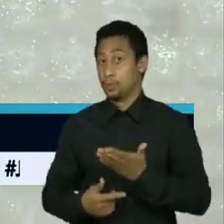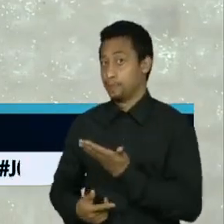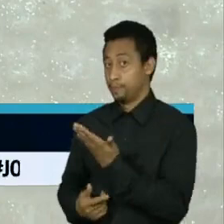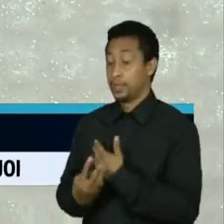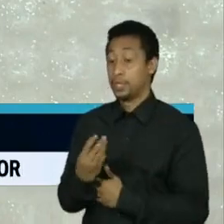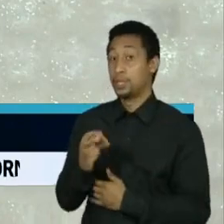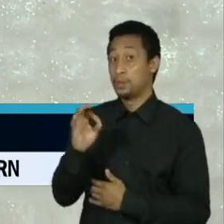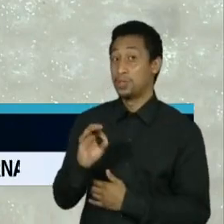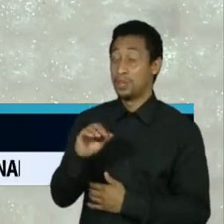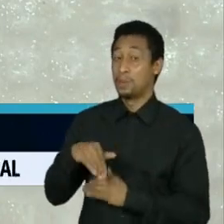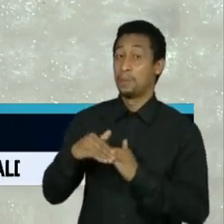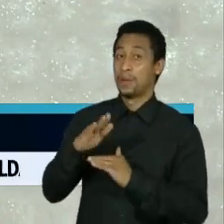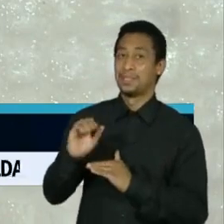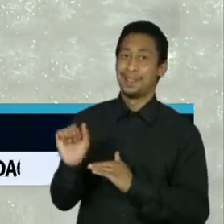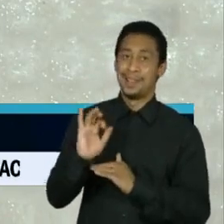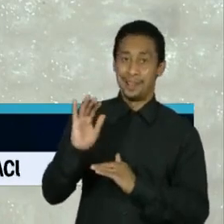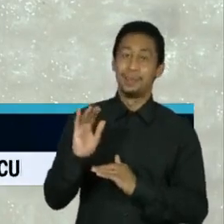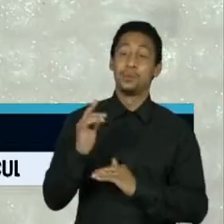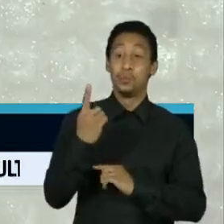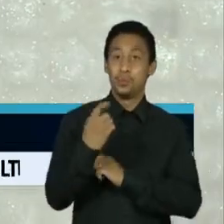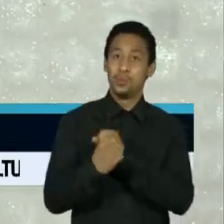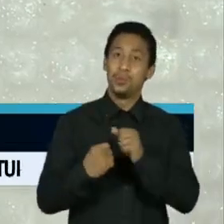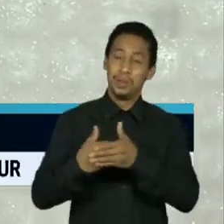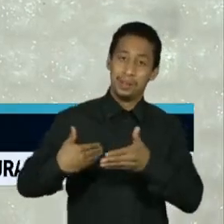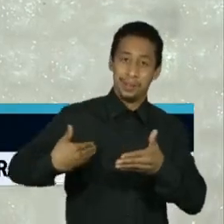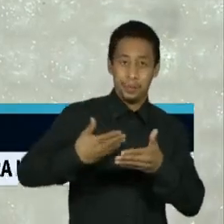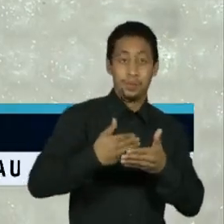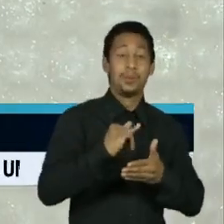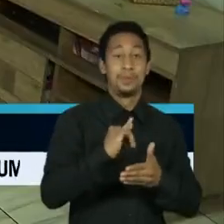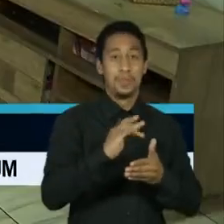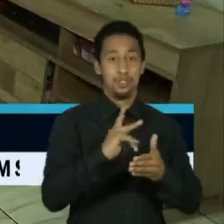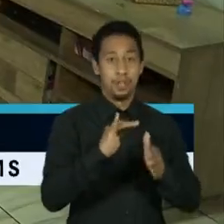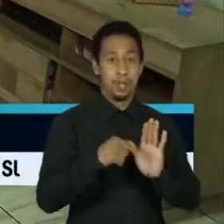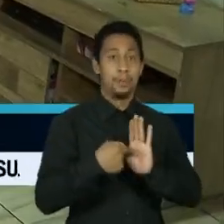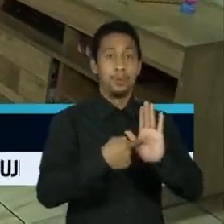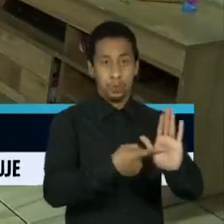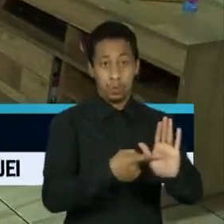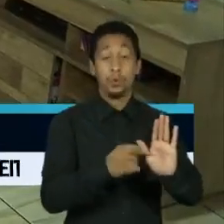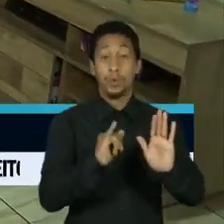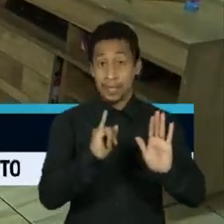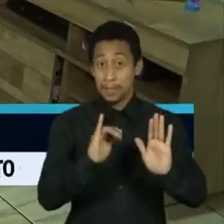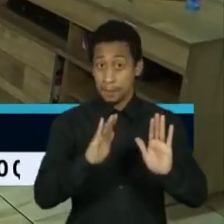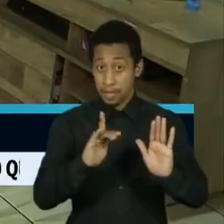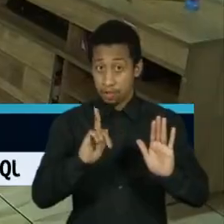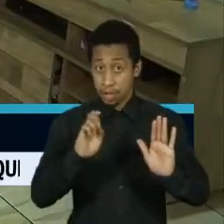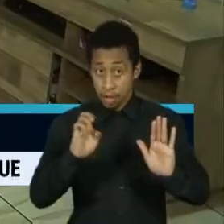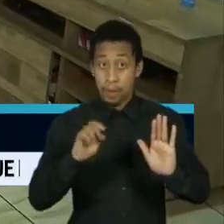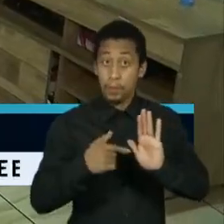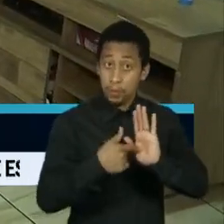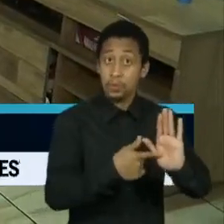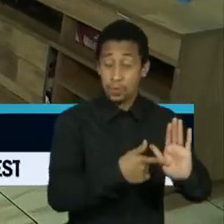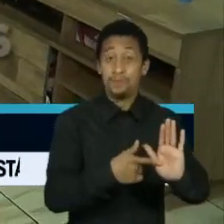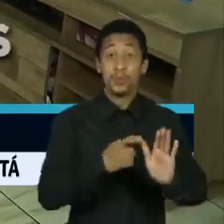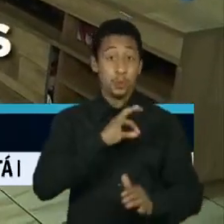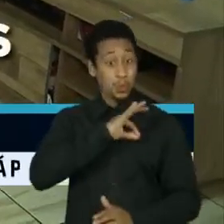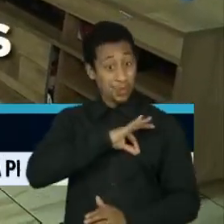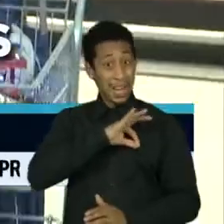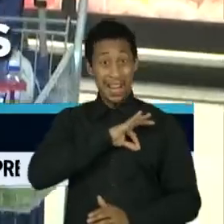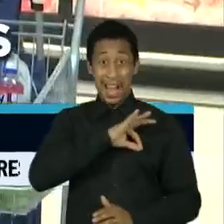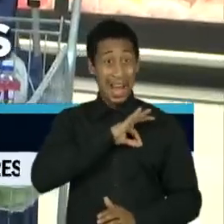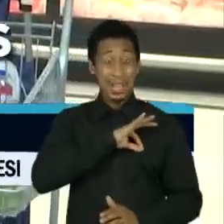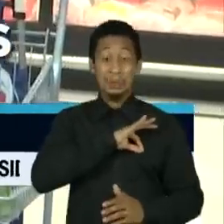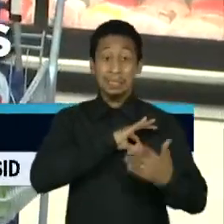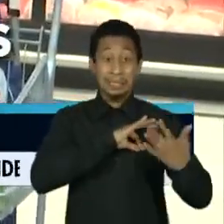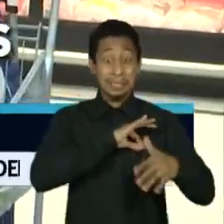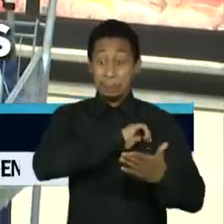% nos últimos 12 meses, nos cálculos do IBGE. E isso engoliu a renda das famílias. A mordida será de